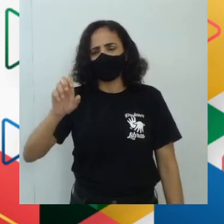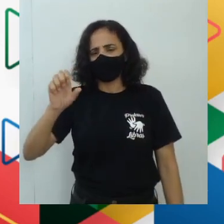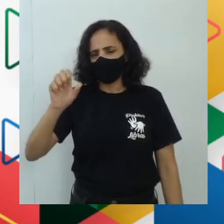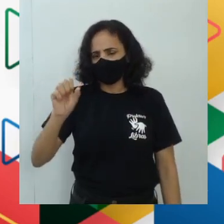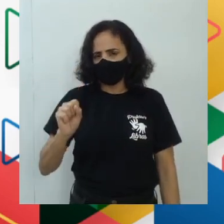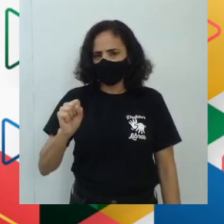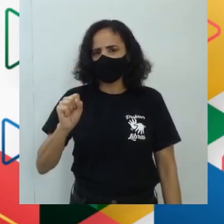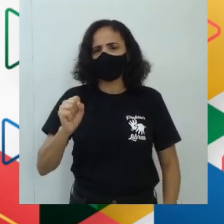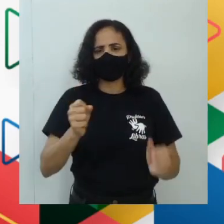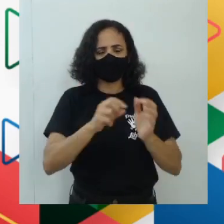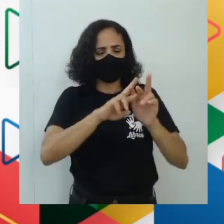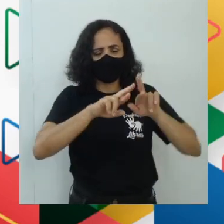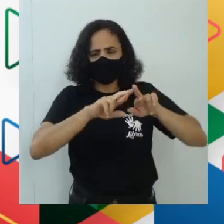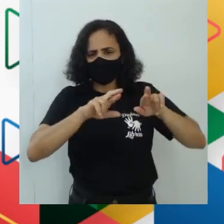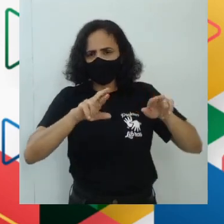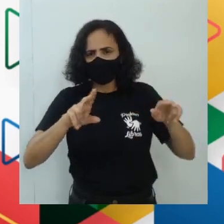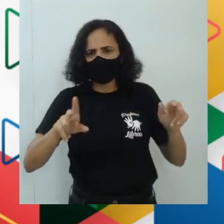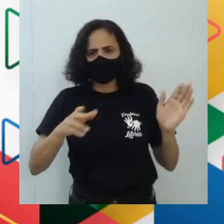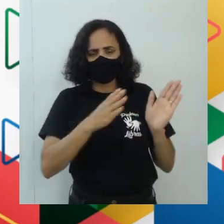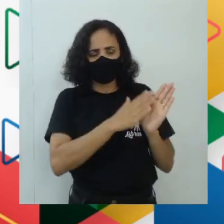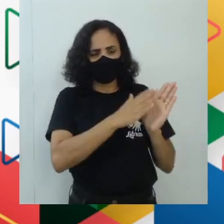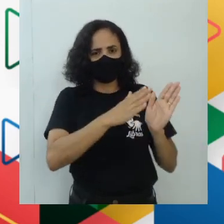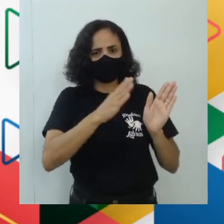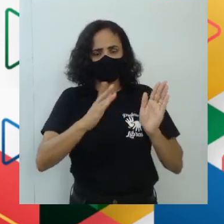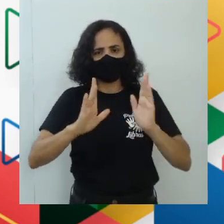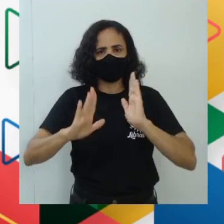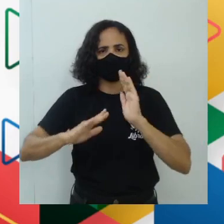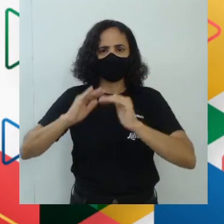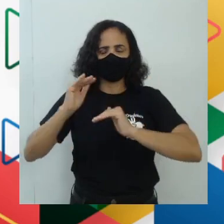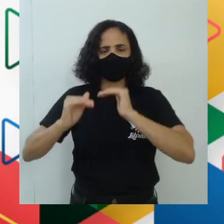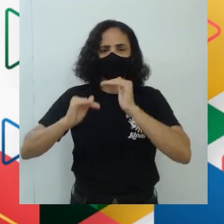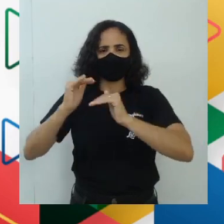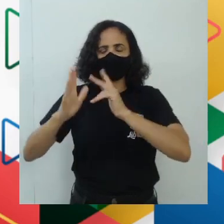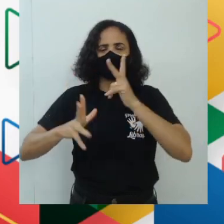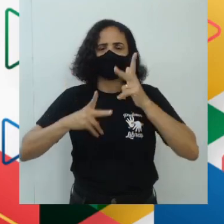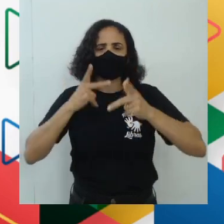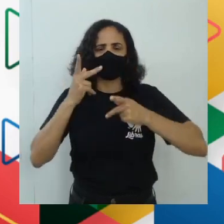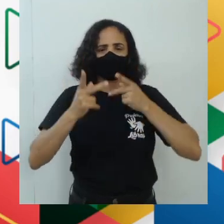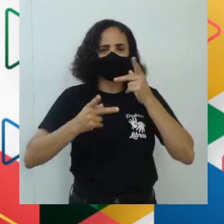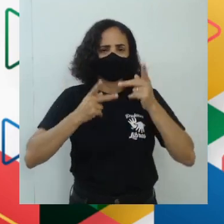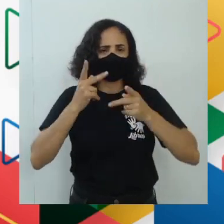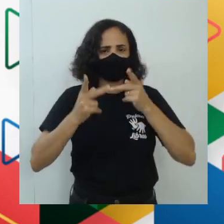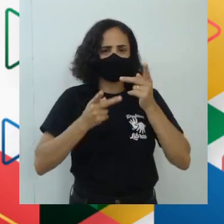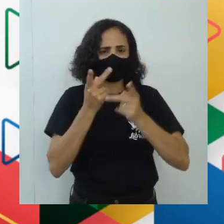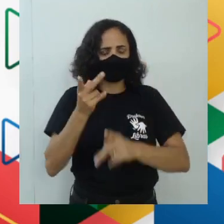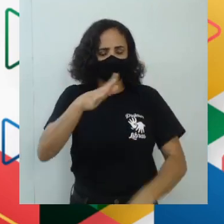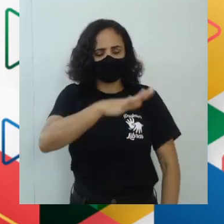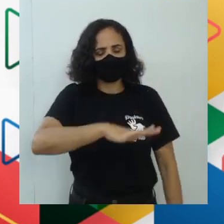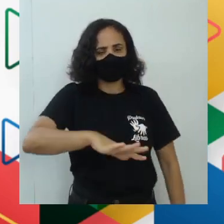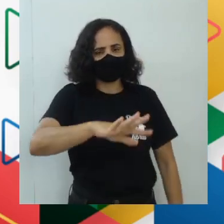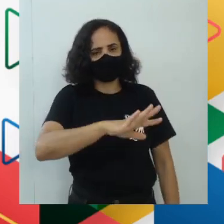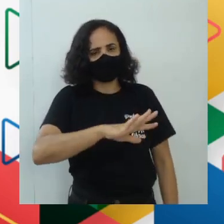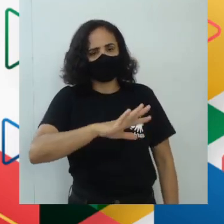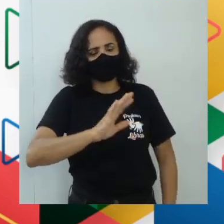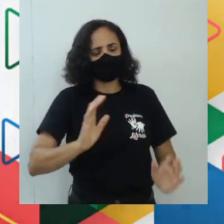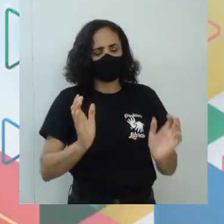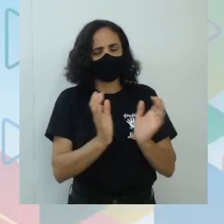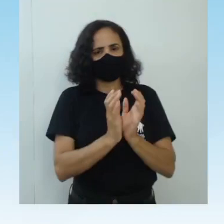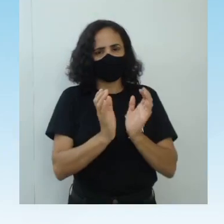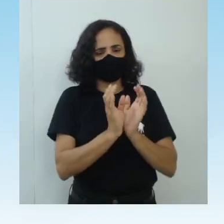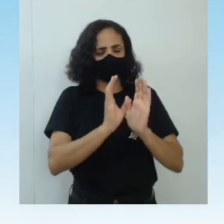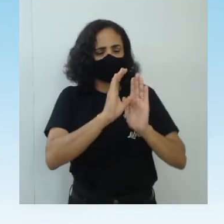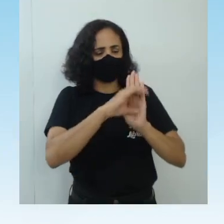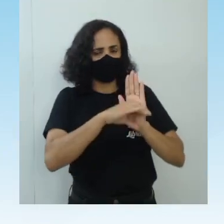sabe que estavam ali no Monte do Olimpo para desenvolver, para falar a respeito de todo esse conceito